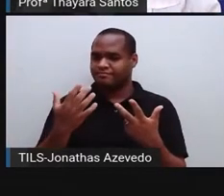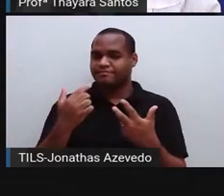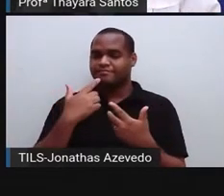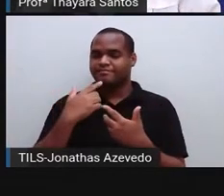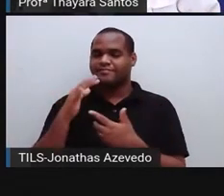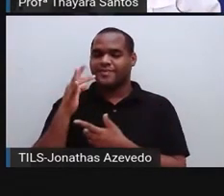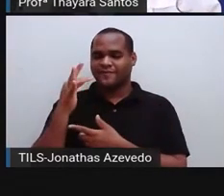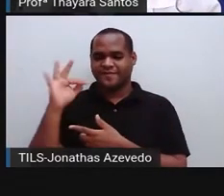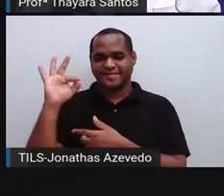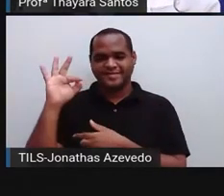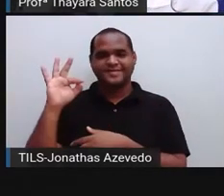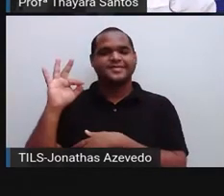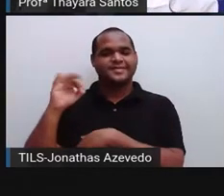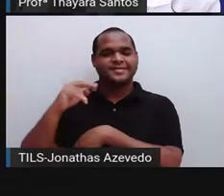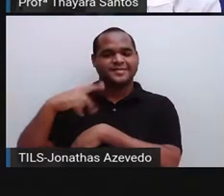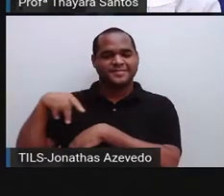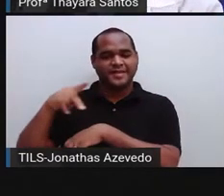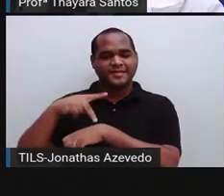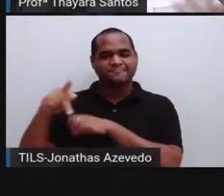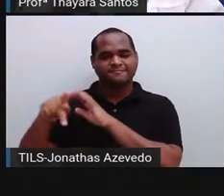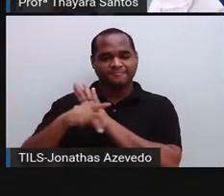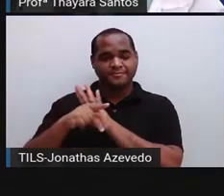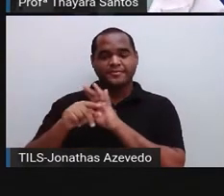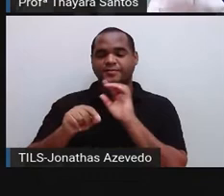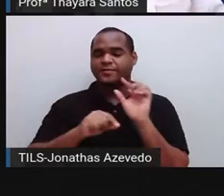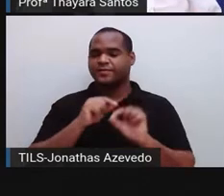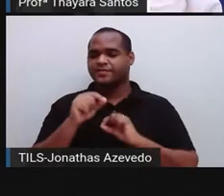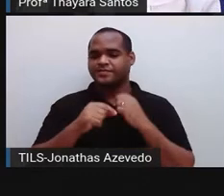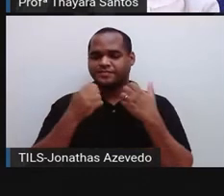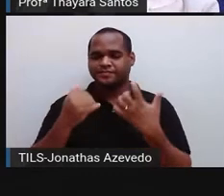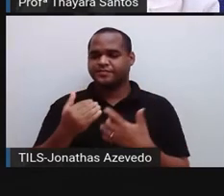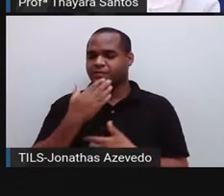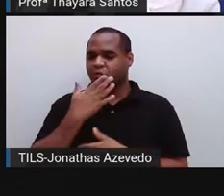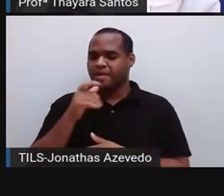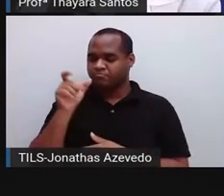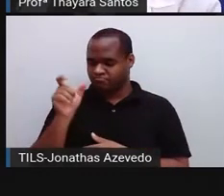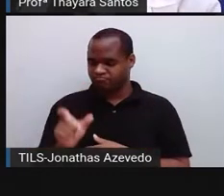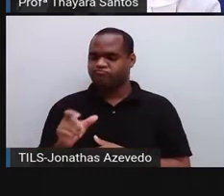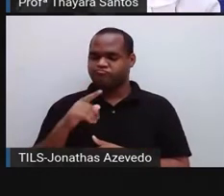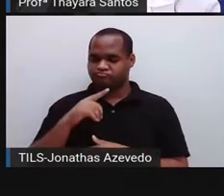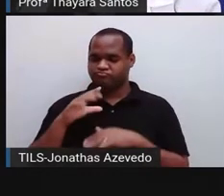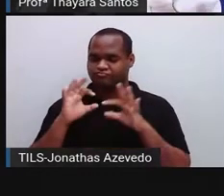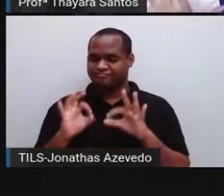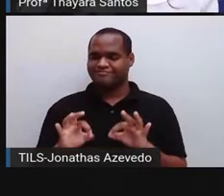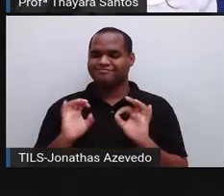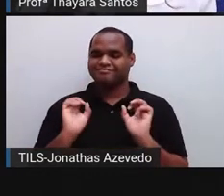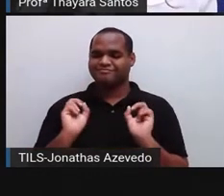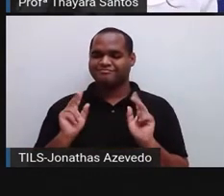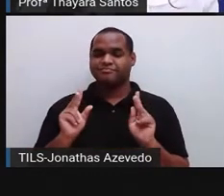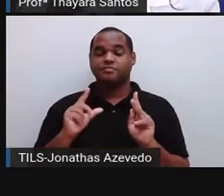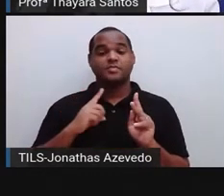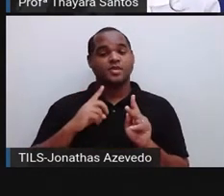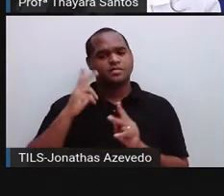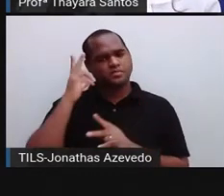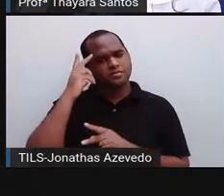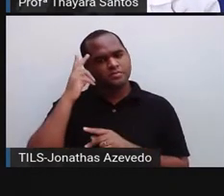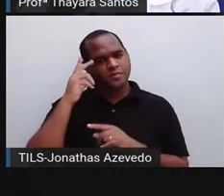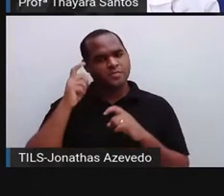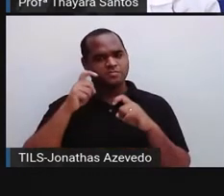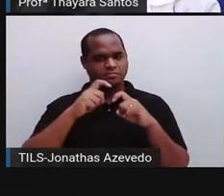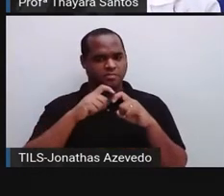francesa, muito provavelmente, quer dizer, Cavalheiro Lamarck. Ele foi um naturalista francês,